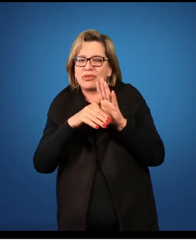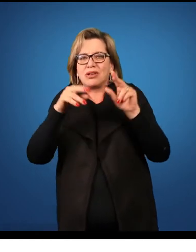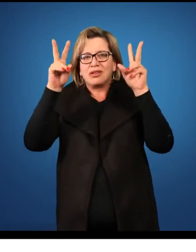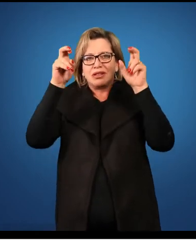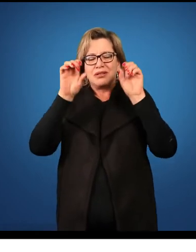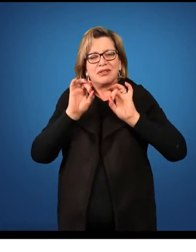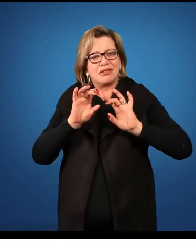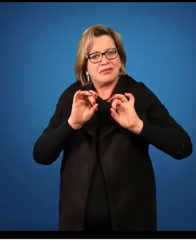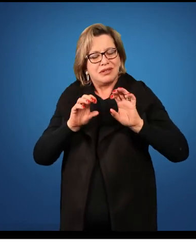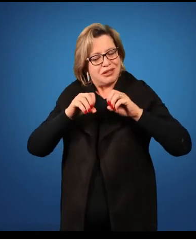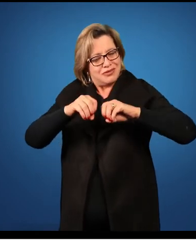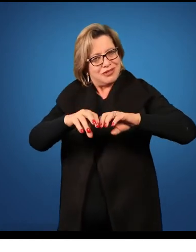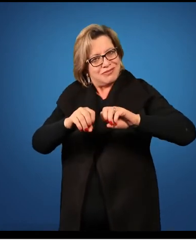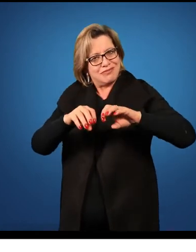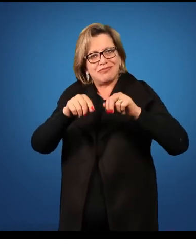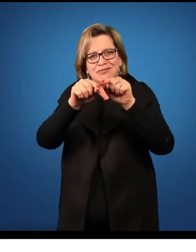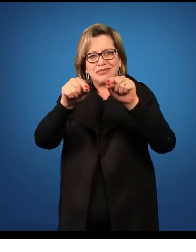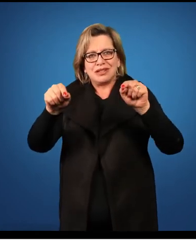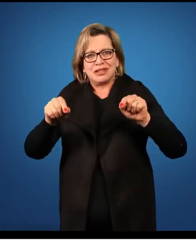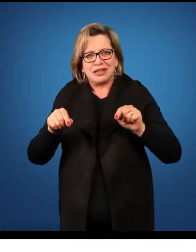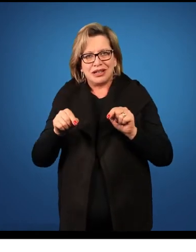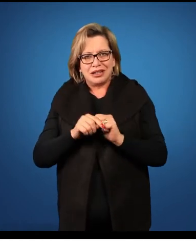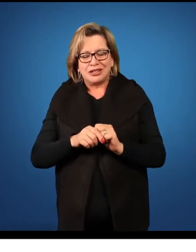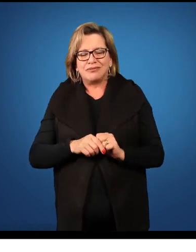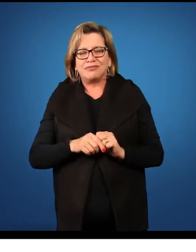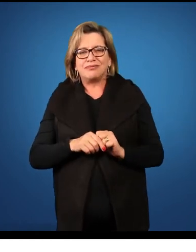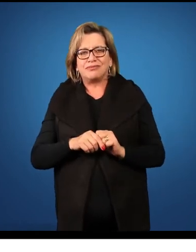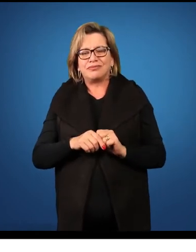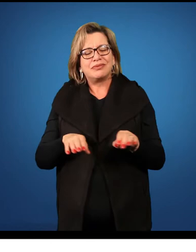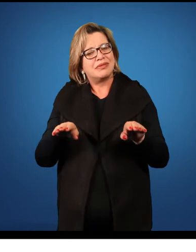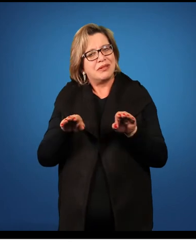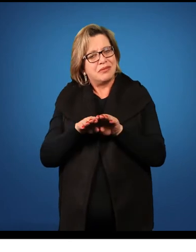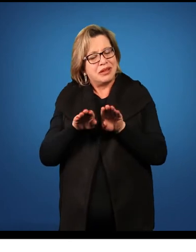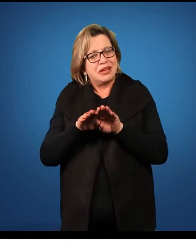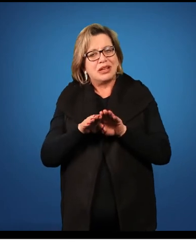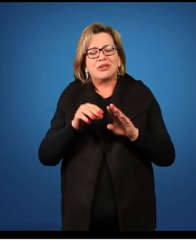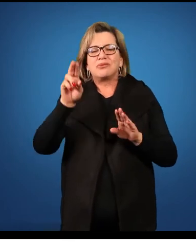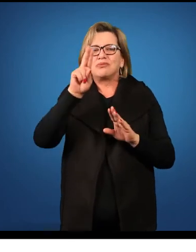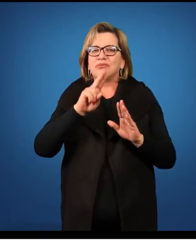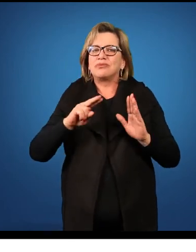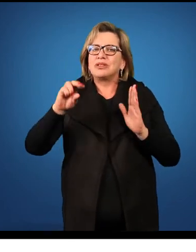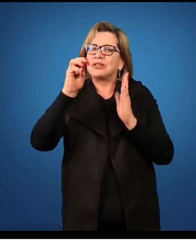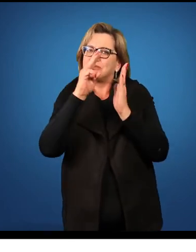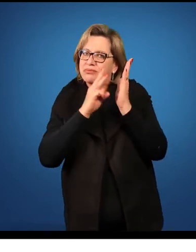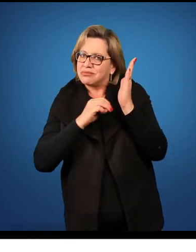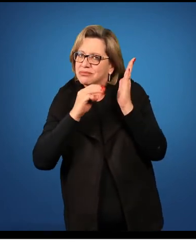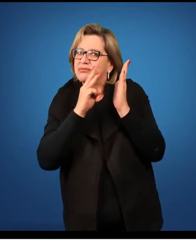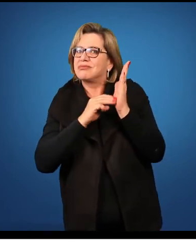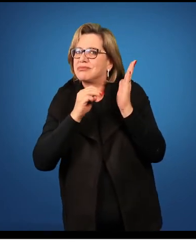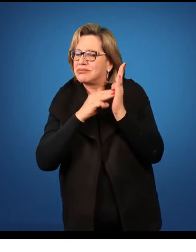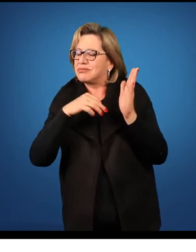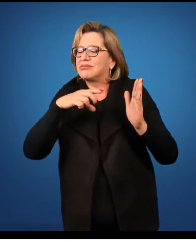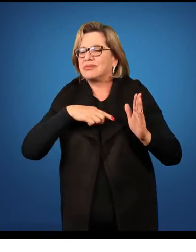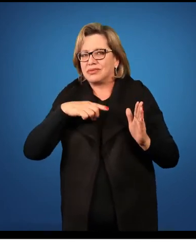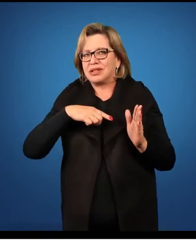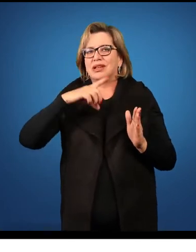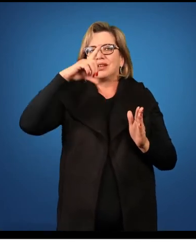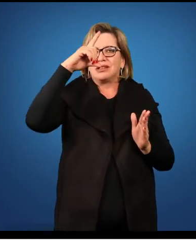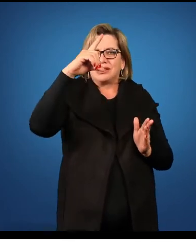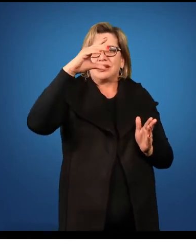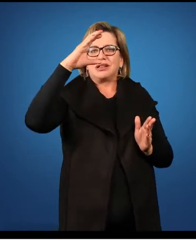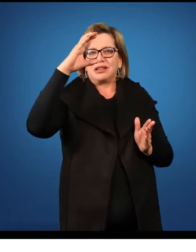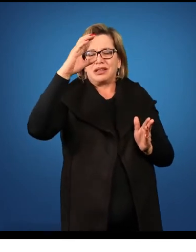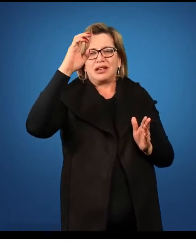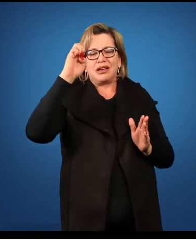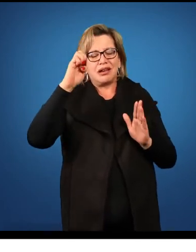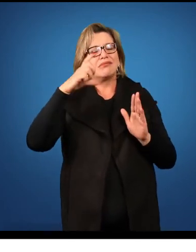Bom, a partir disso, nós temos alguns procedimentos metodológicos. Então, as diretrizes nos trazem alguns procedimentos metodológicos